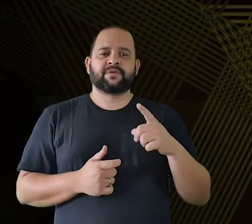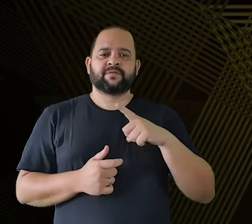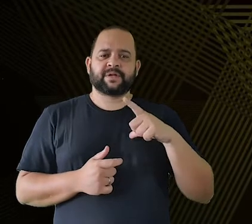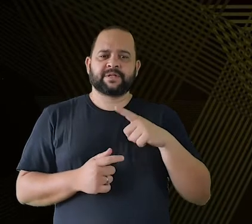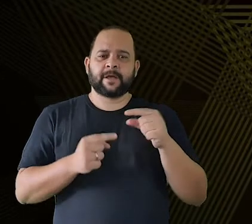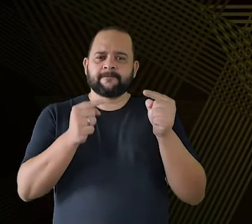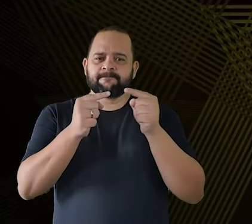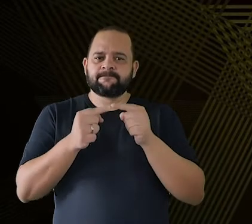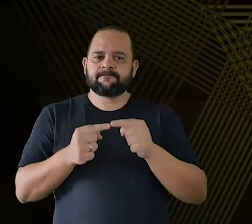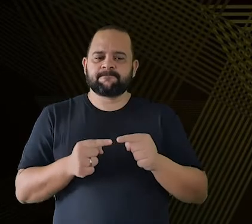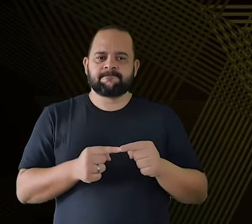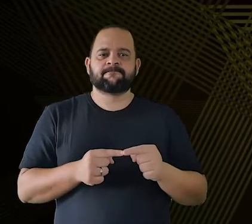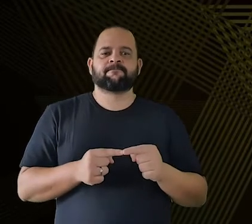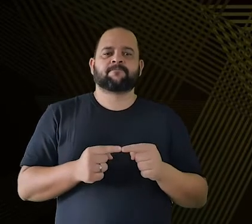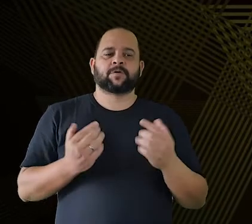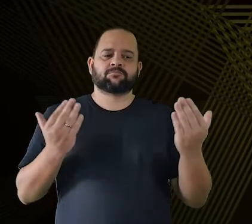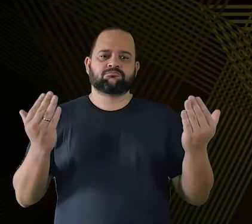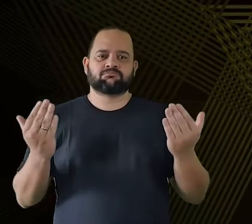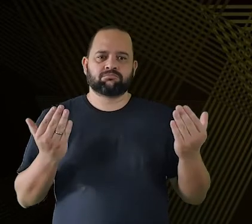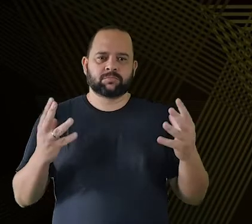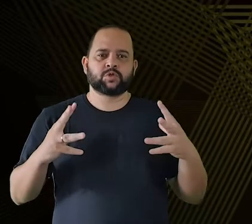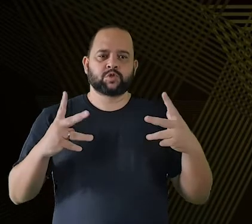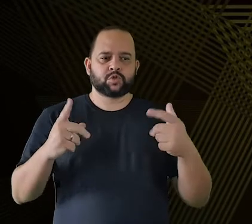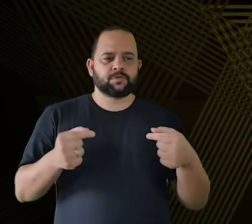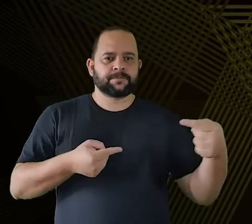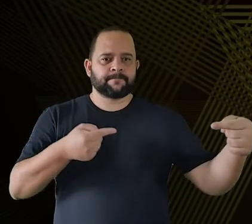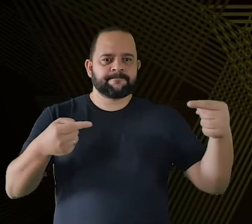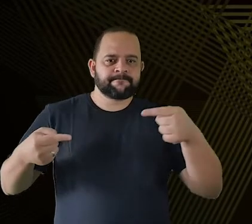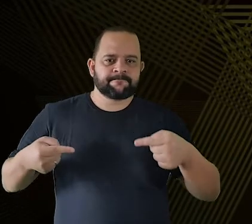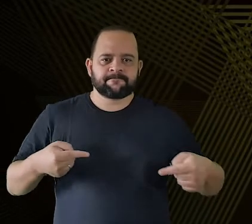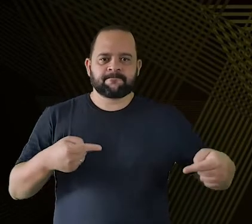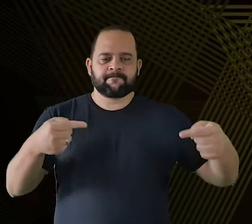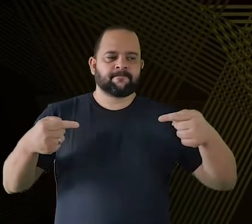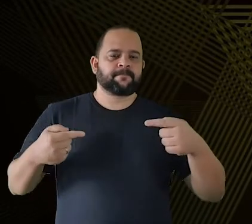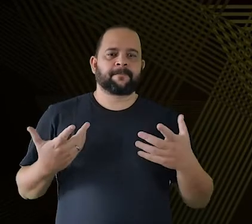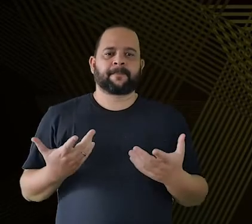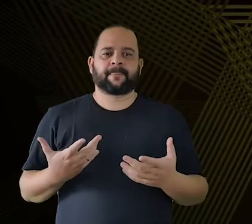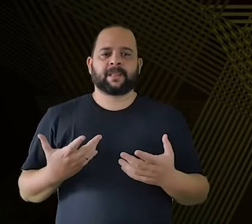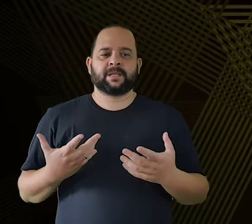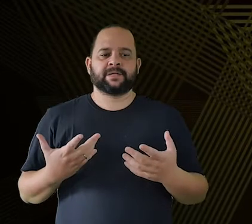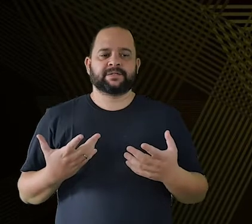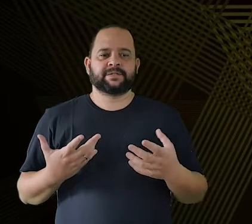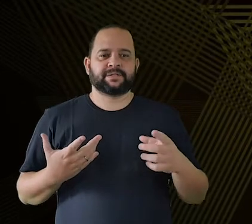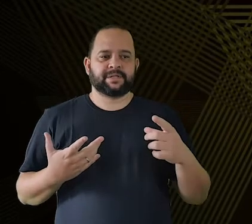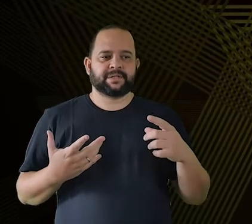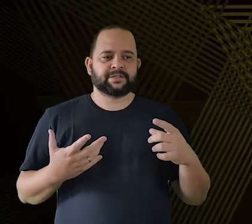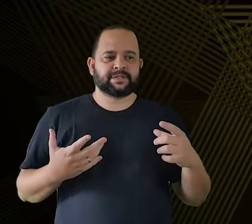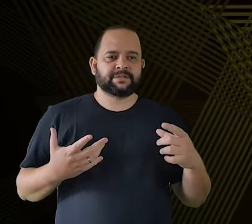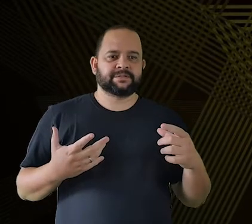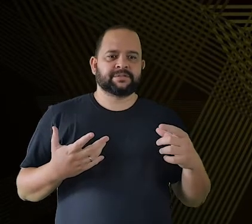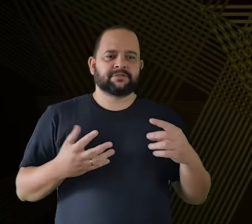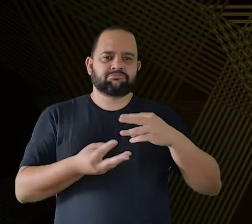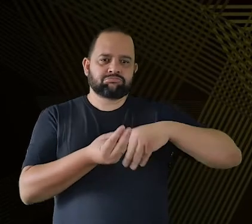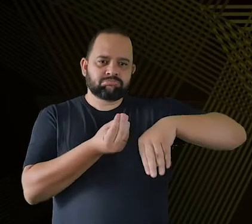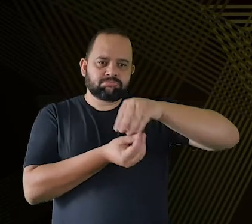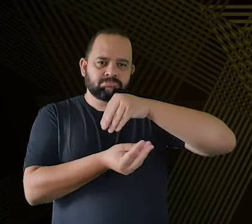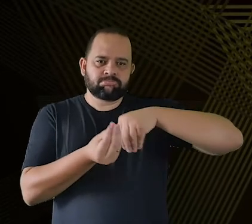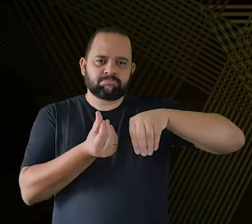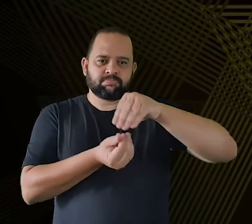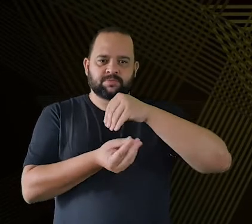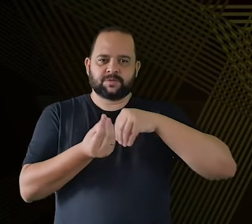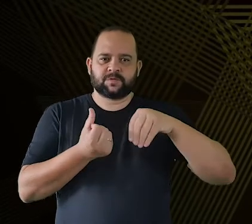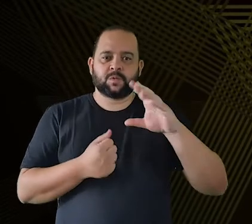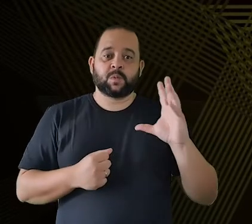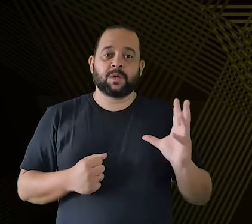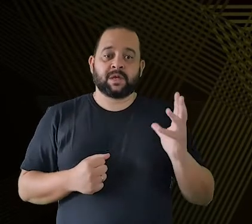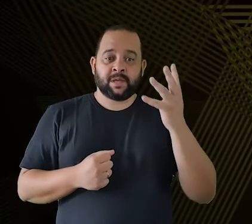definir e espelhar todos esses conflitos e todos esses embrenhamentos, todas essas misturas que